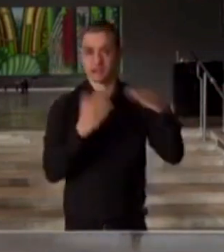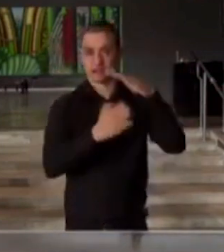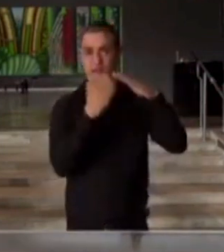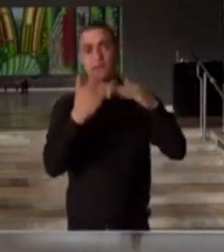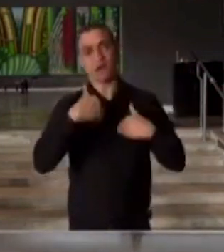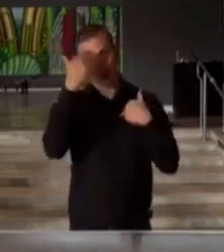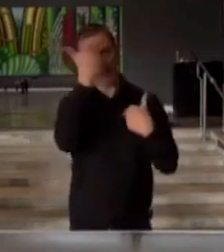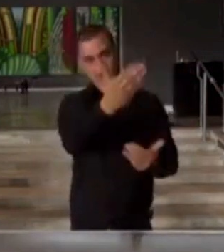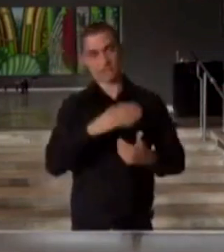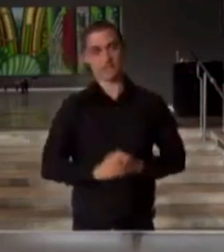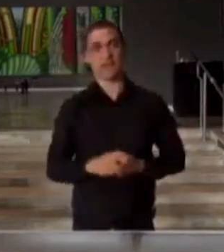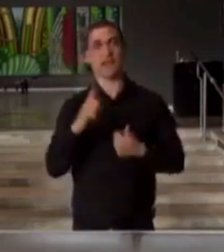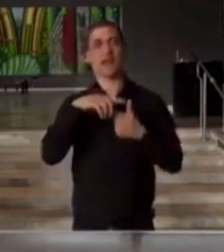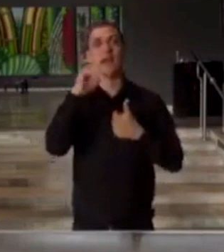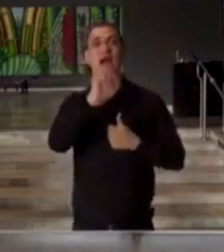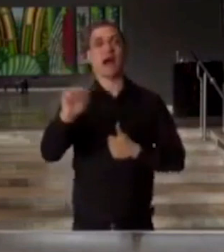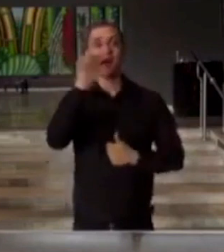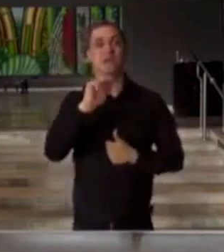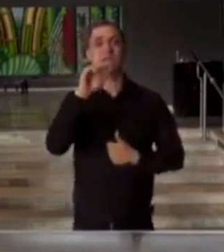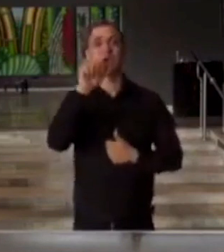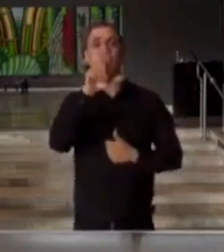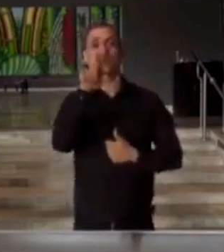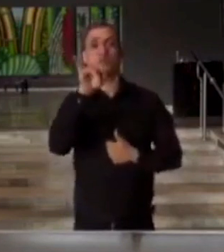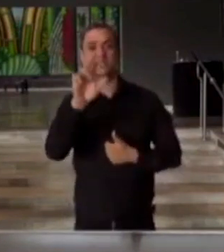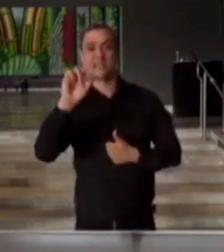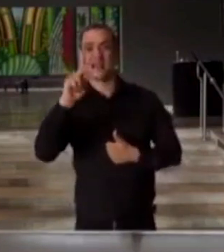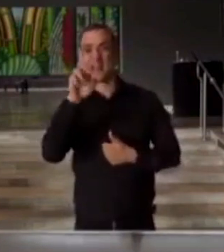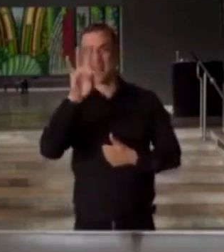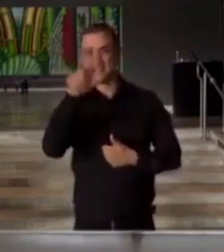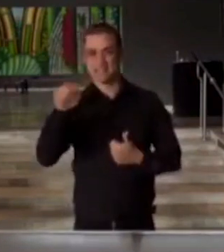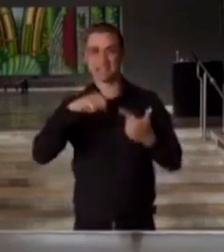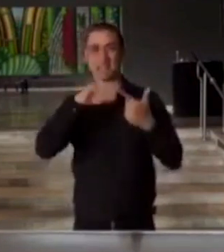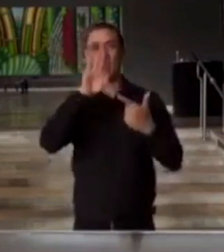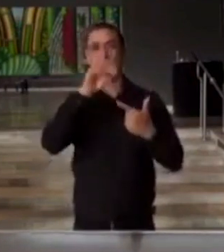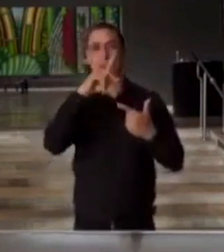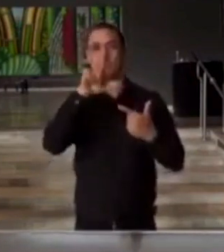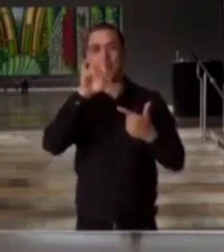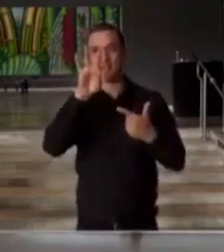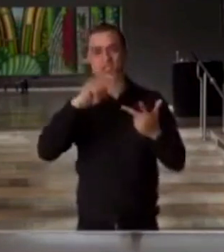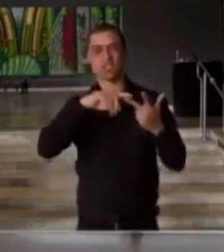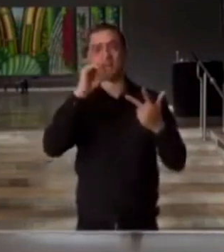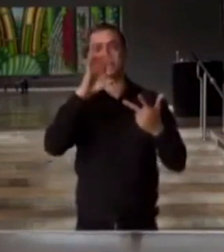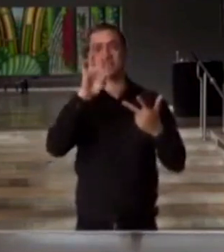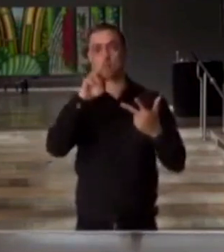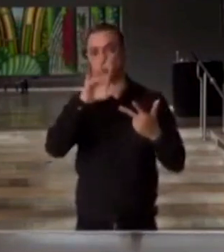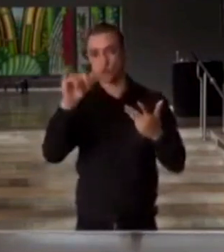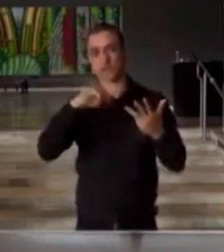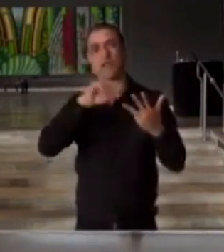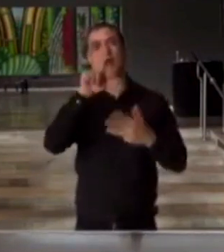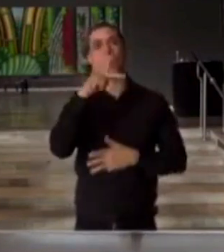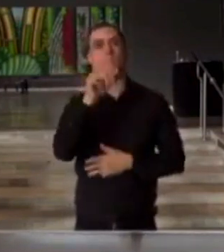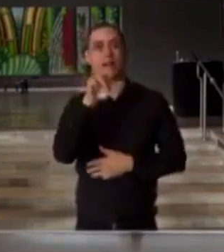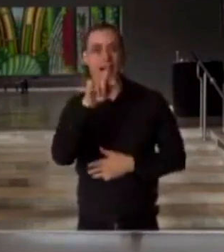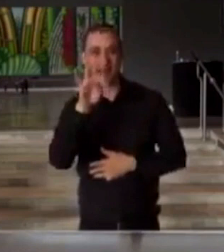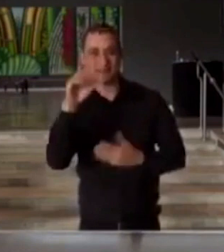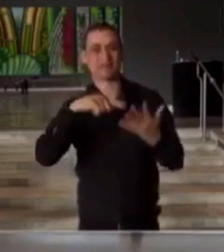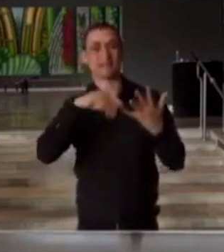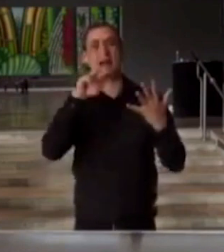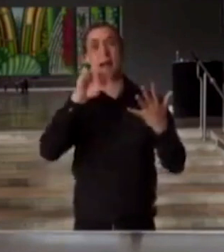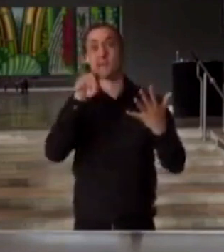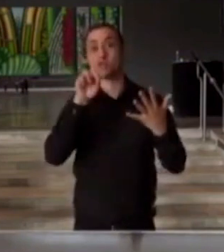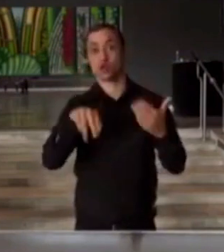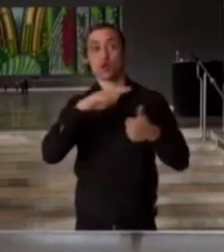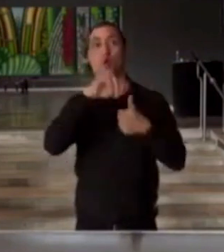agradecer a Associação Alzira Herzog, a Abiplast, a Accenture, a Alpargatas, a Amazon,